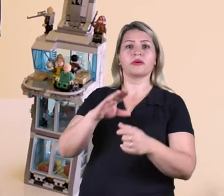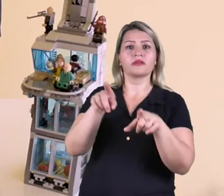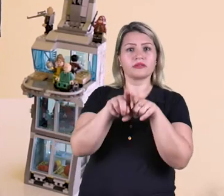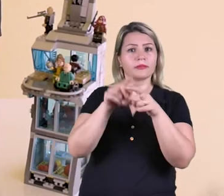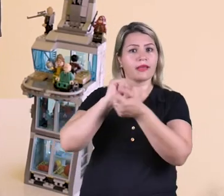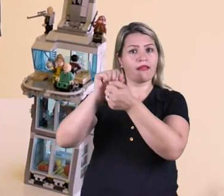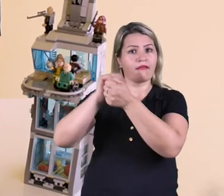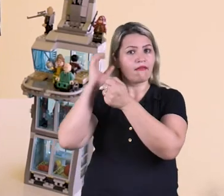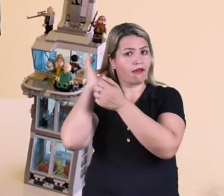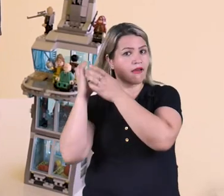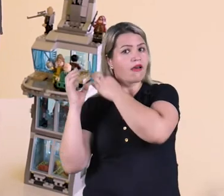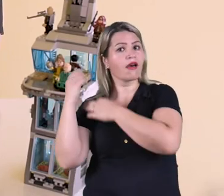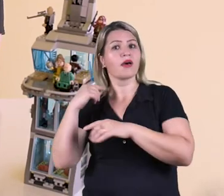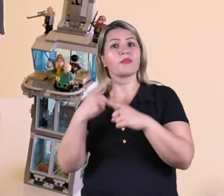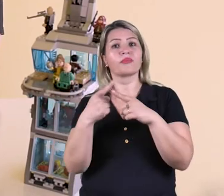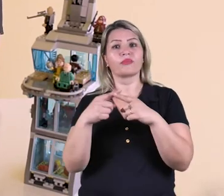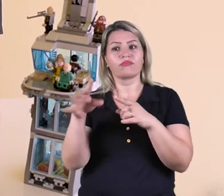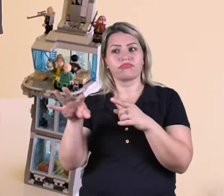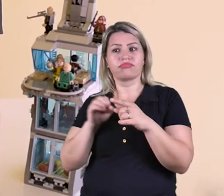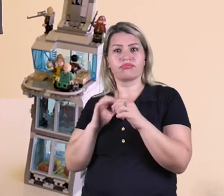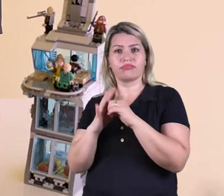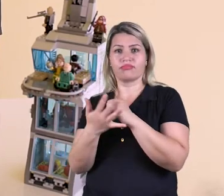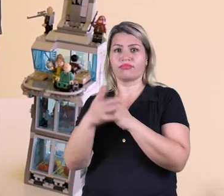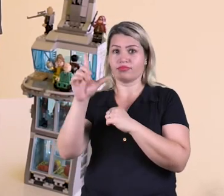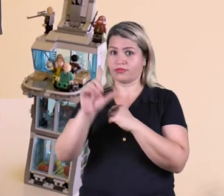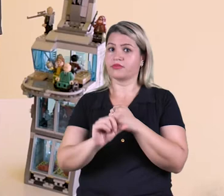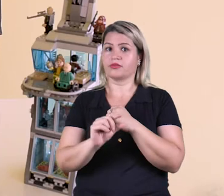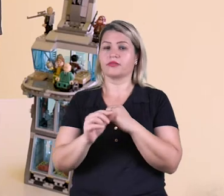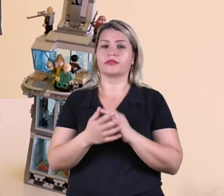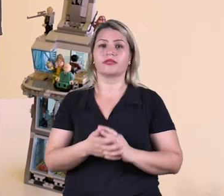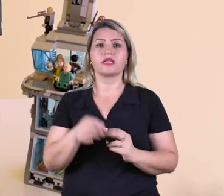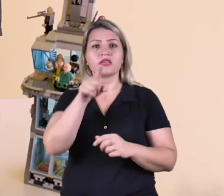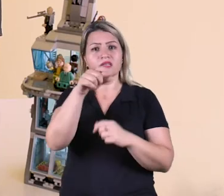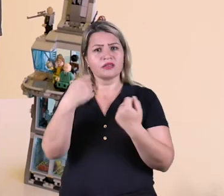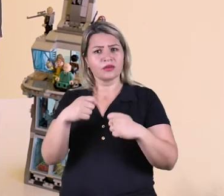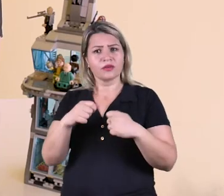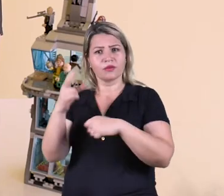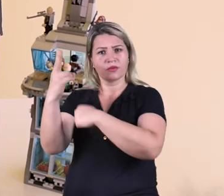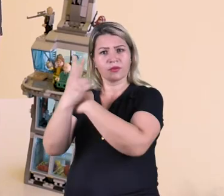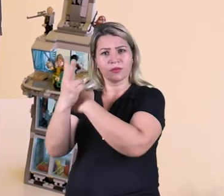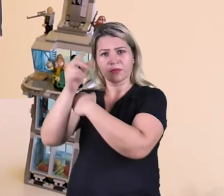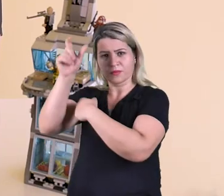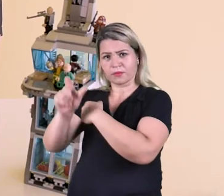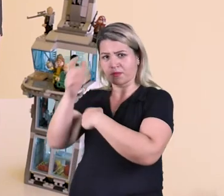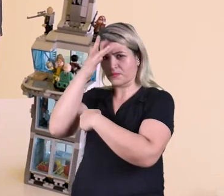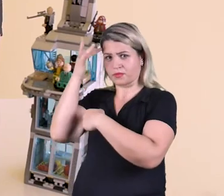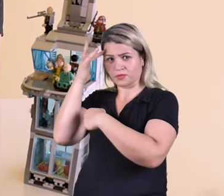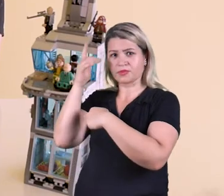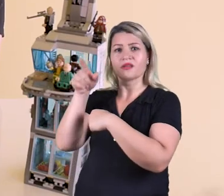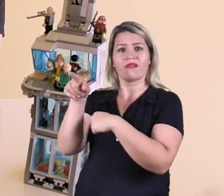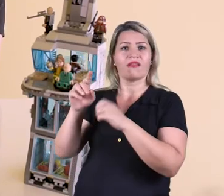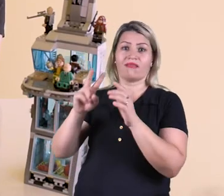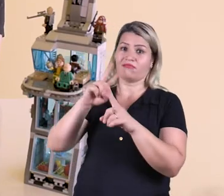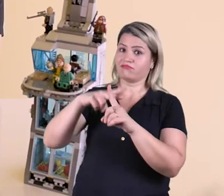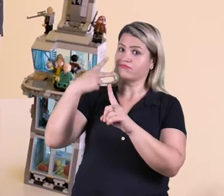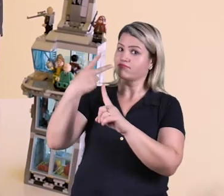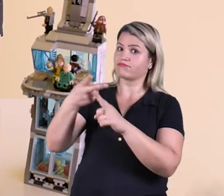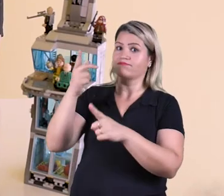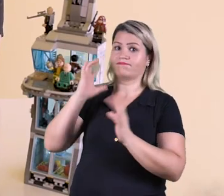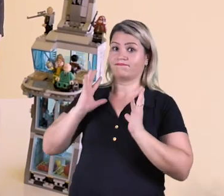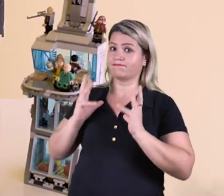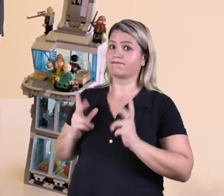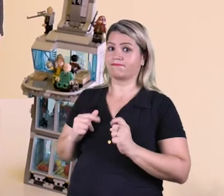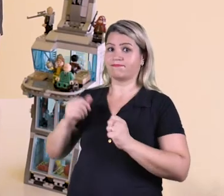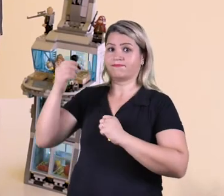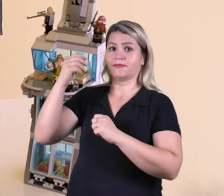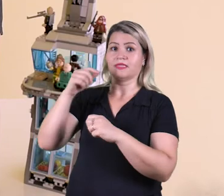contaminação serão muito baixos. Se você necessita de cuidadores, eles deverão ter o cuidado redobrado com a agência de pessoal. Usar sempre luvas e máscaras e